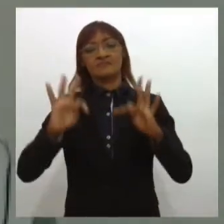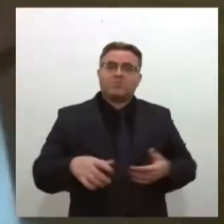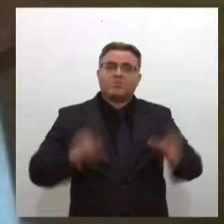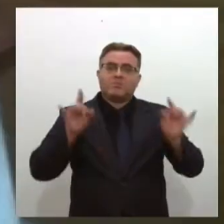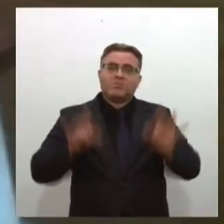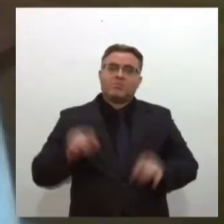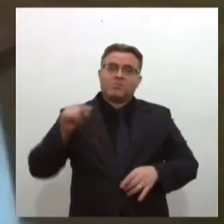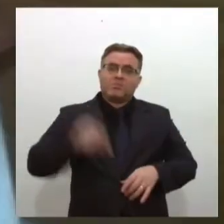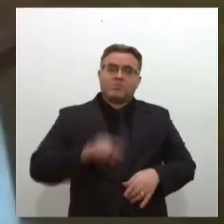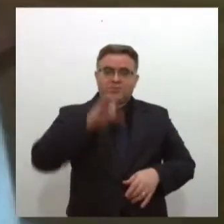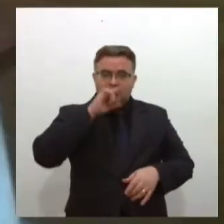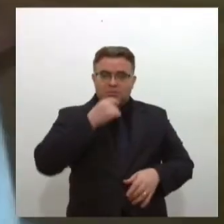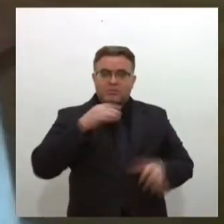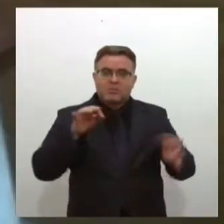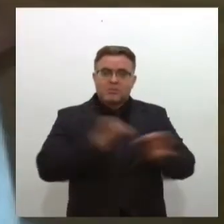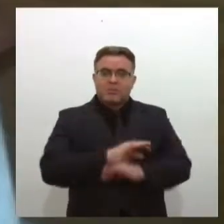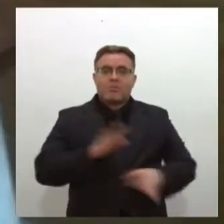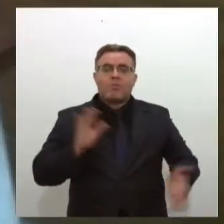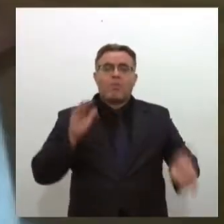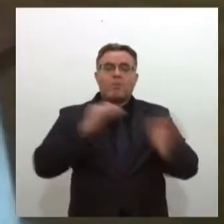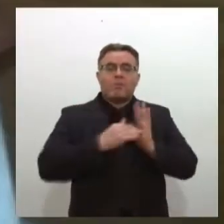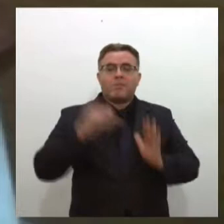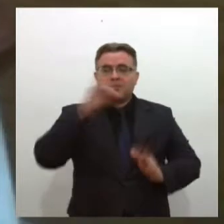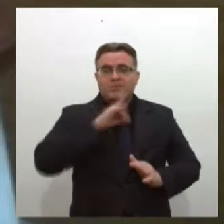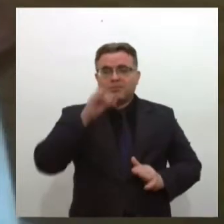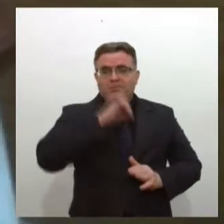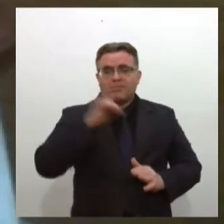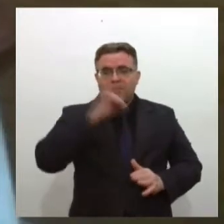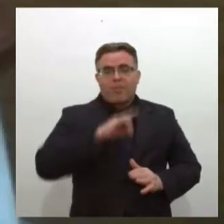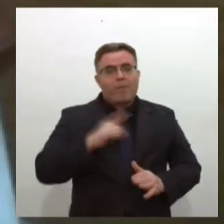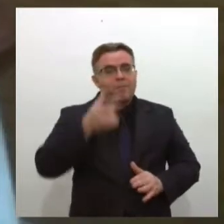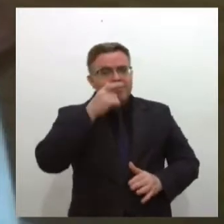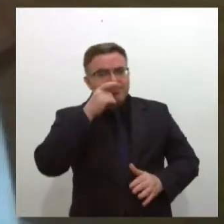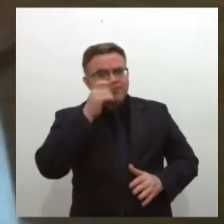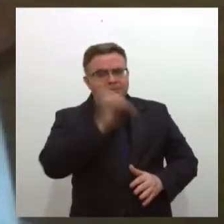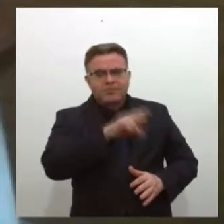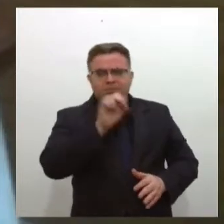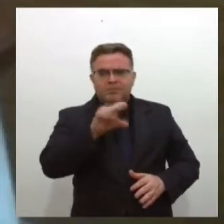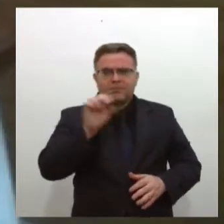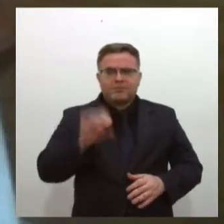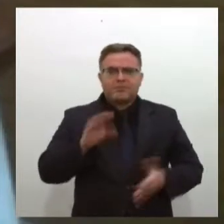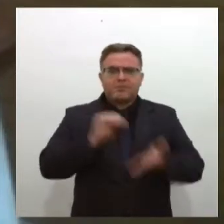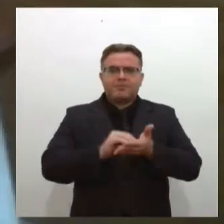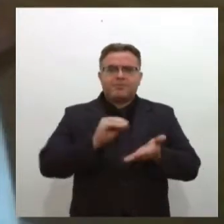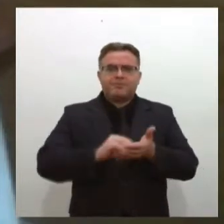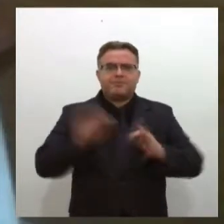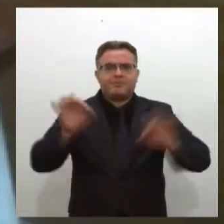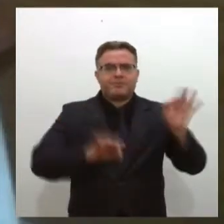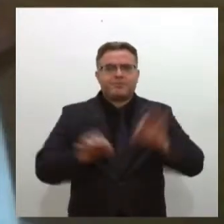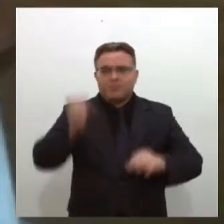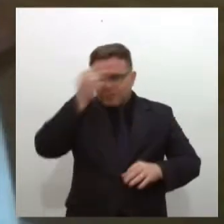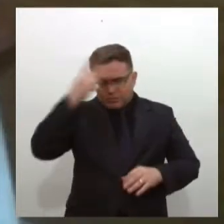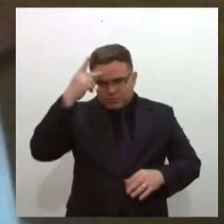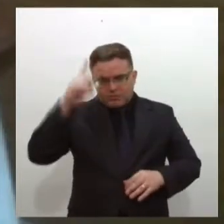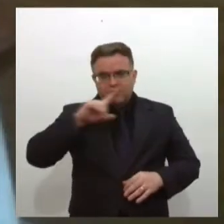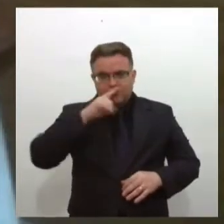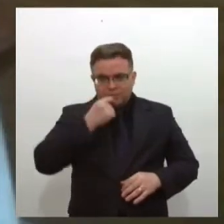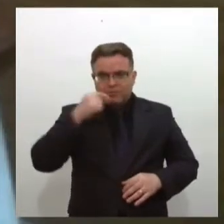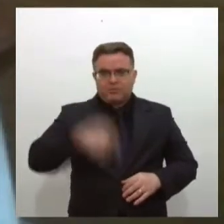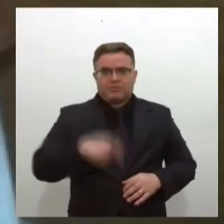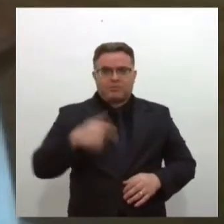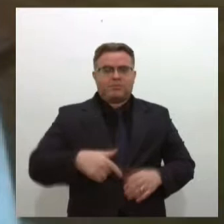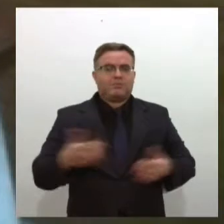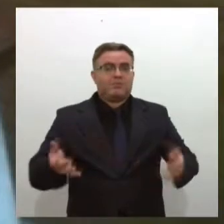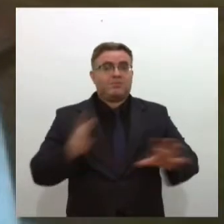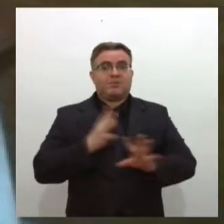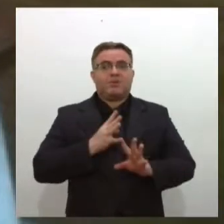a deputada Kitty Lima subiu à tribuna para falar de seu projeto, que propõe a diminuição do tempo de espera nas unidades de